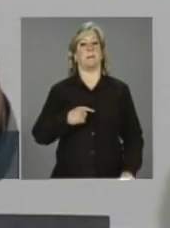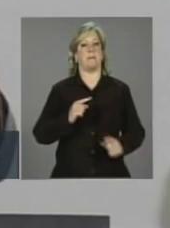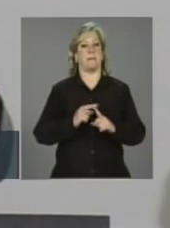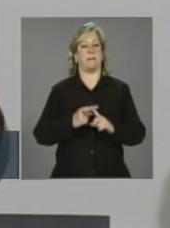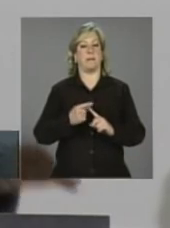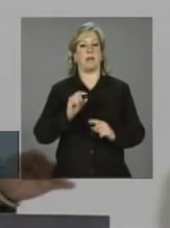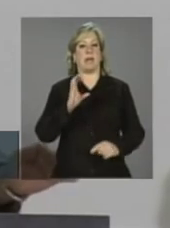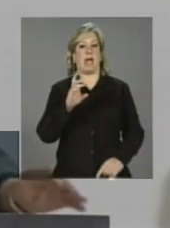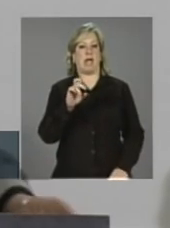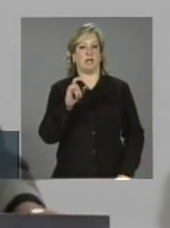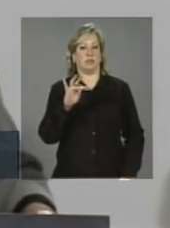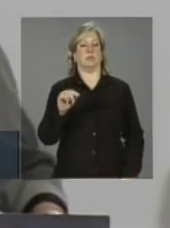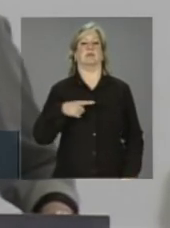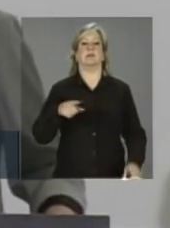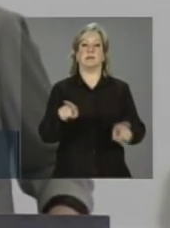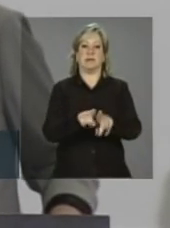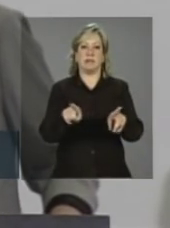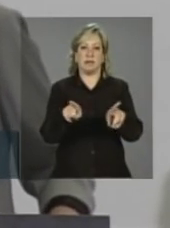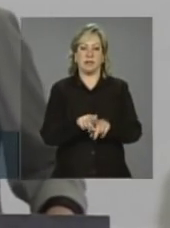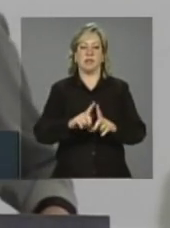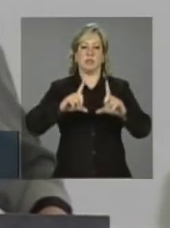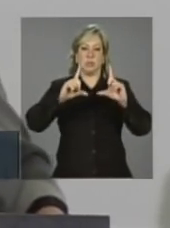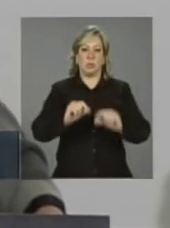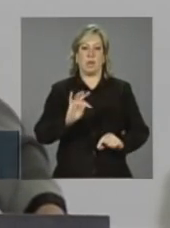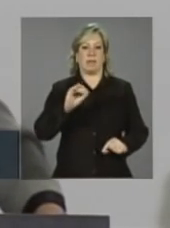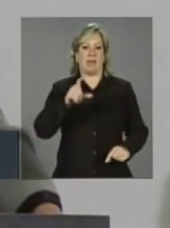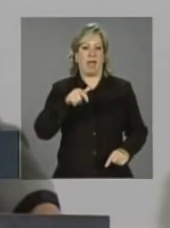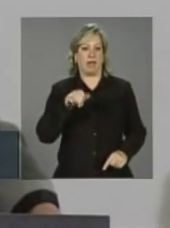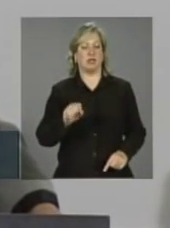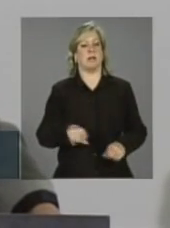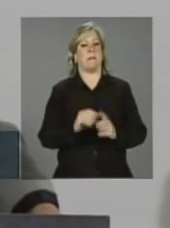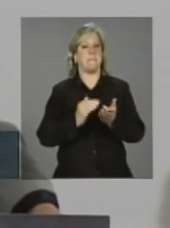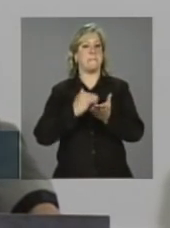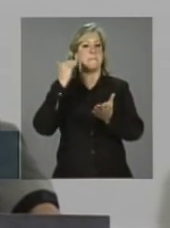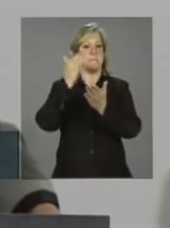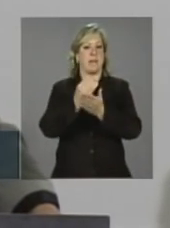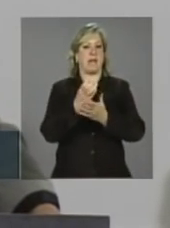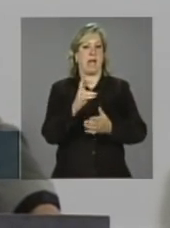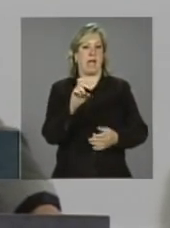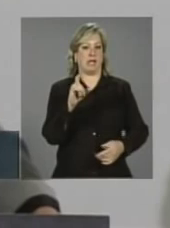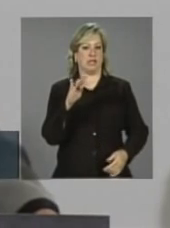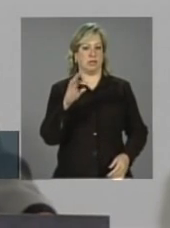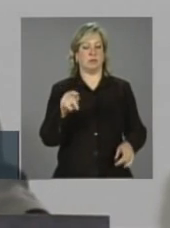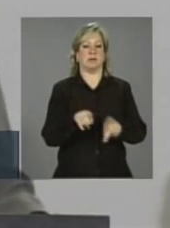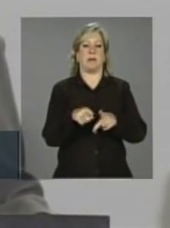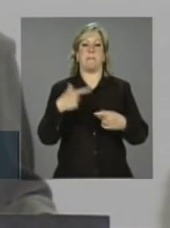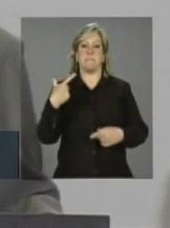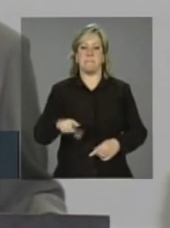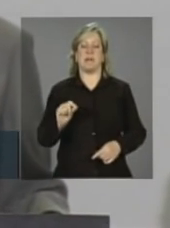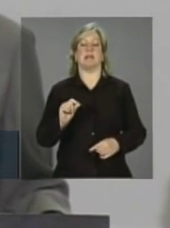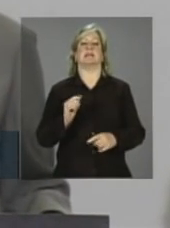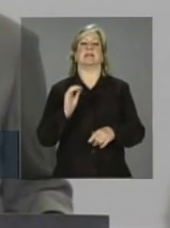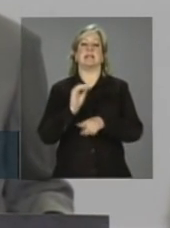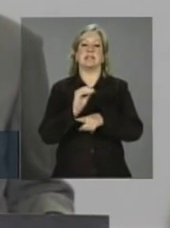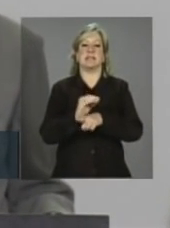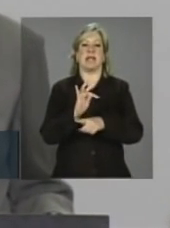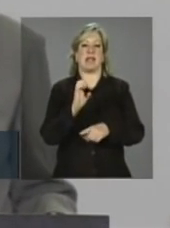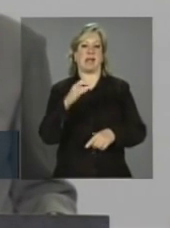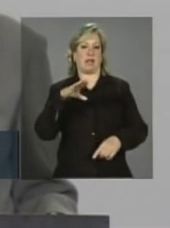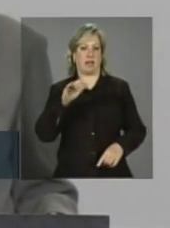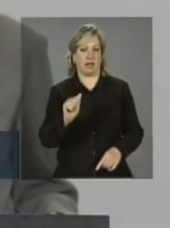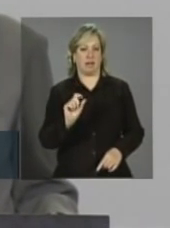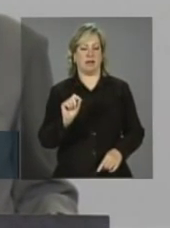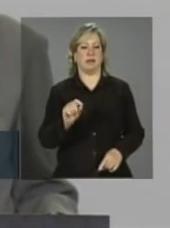aliás, mais desoneração, mais crédito e mais assistência técnica. Por quê? Mais